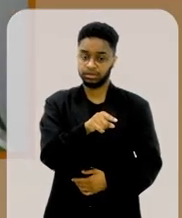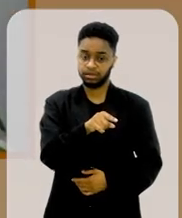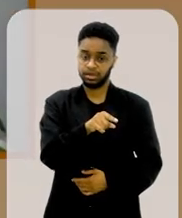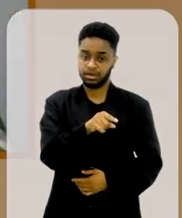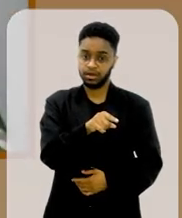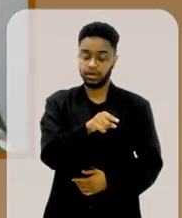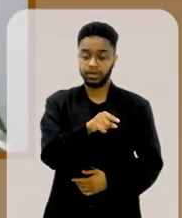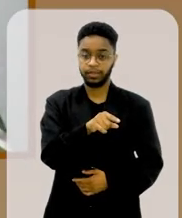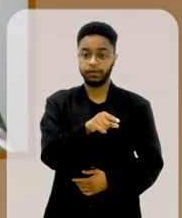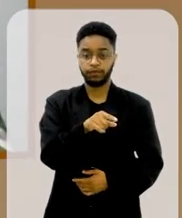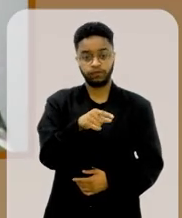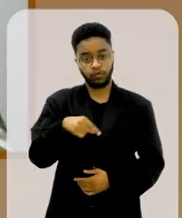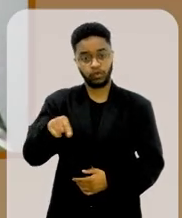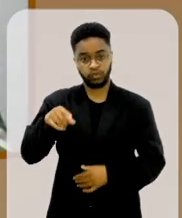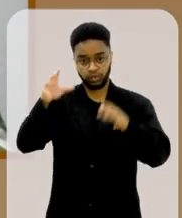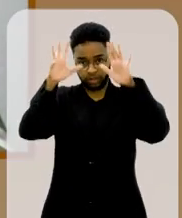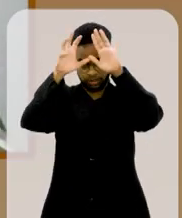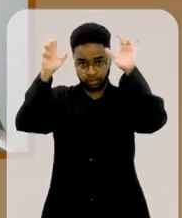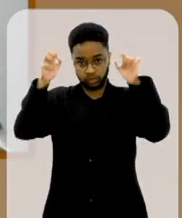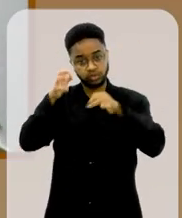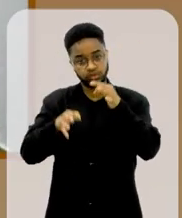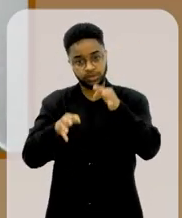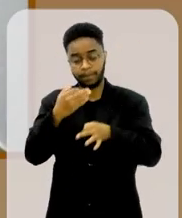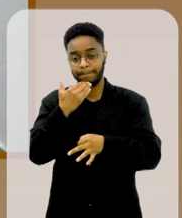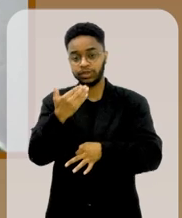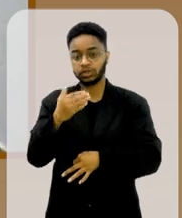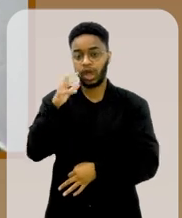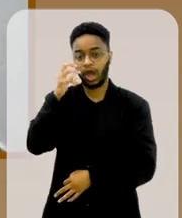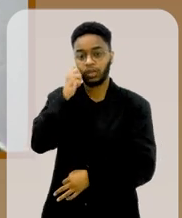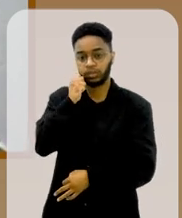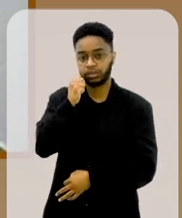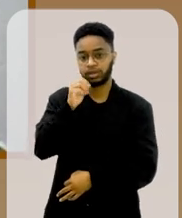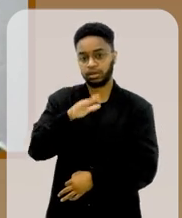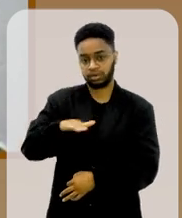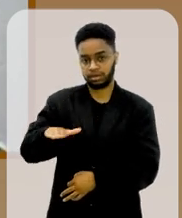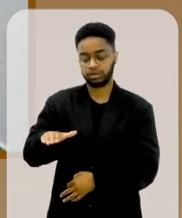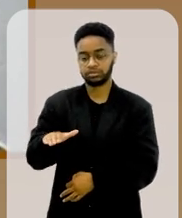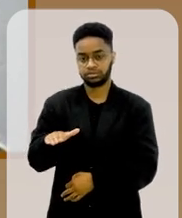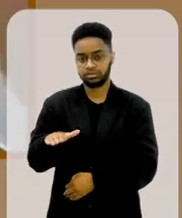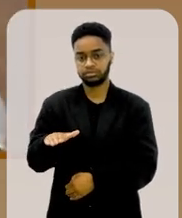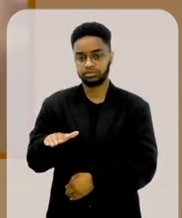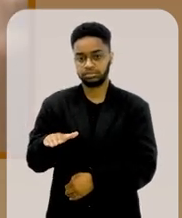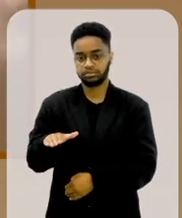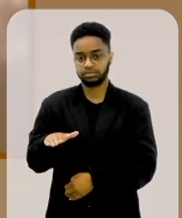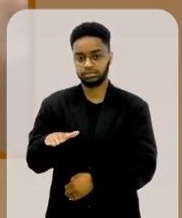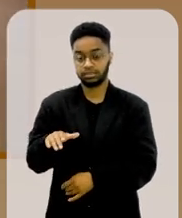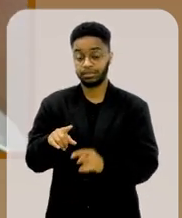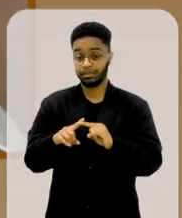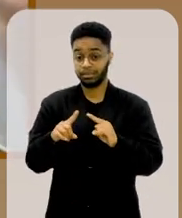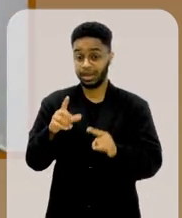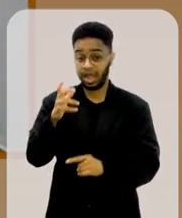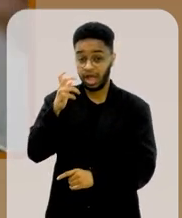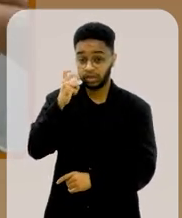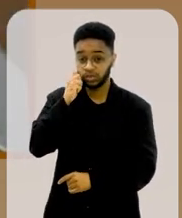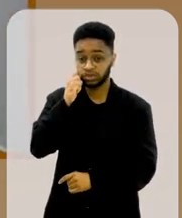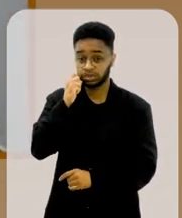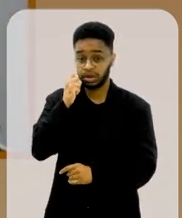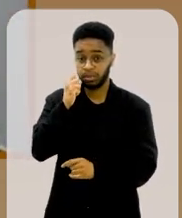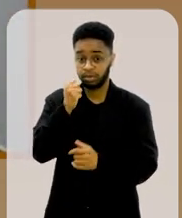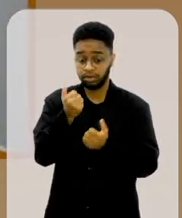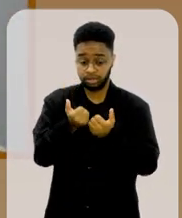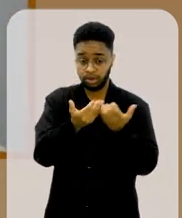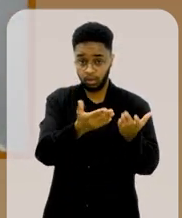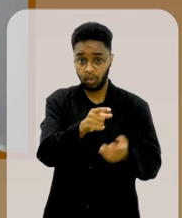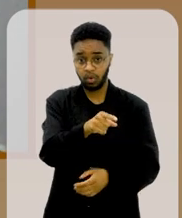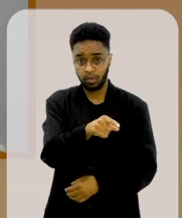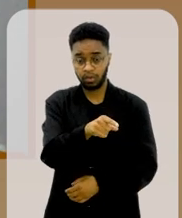entrou no Tribunal de Justiça com o pedido de adoção de uma criança, essa adoção foi